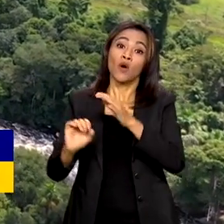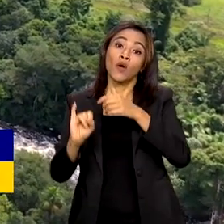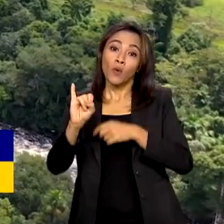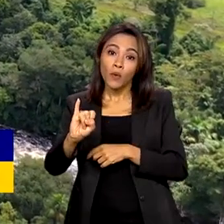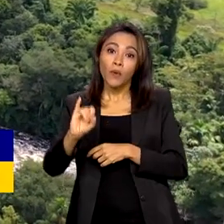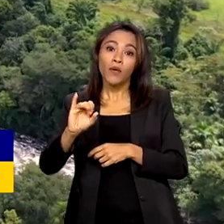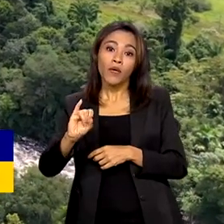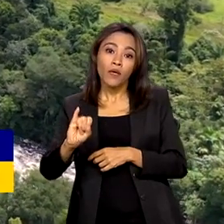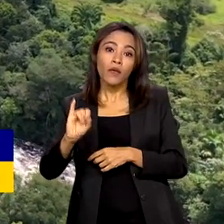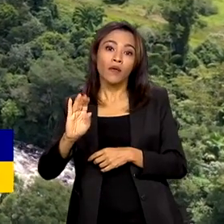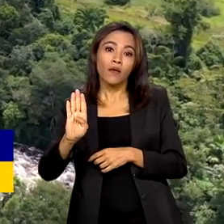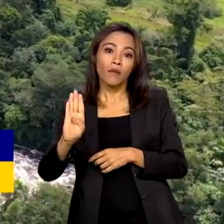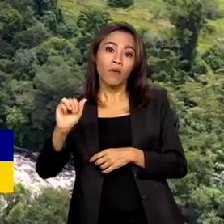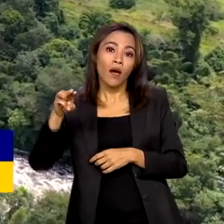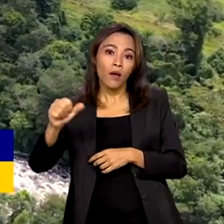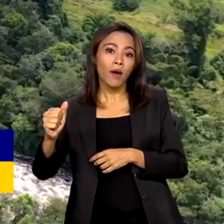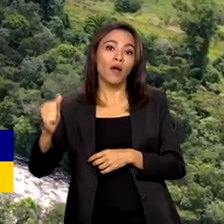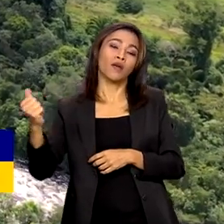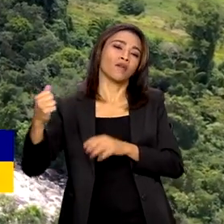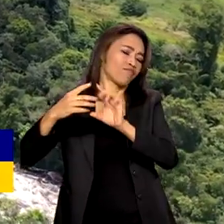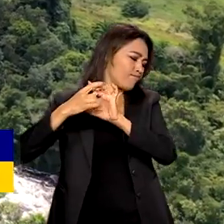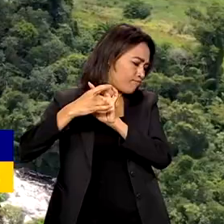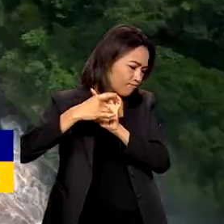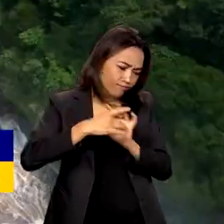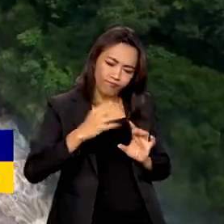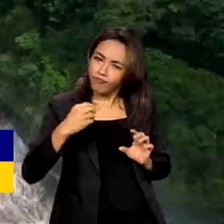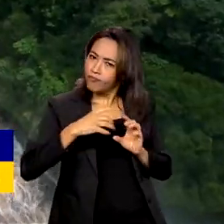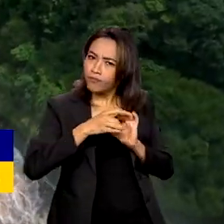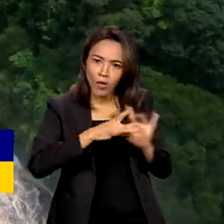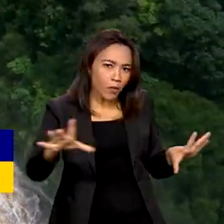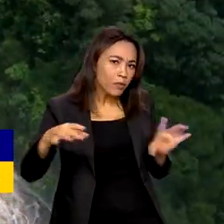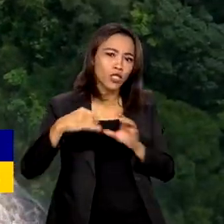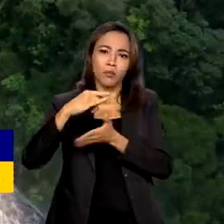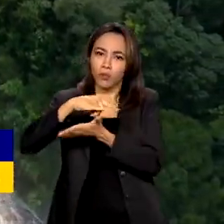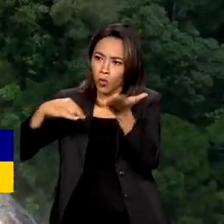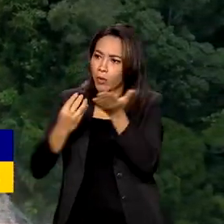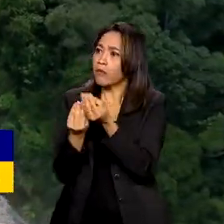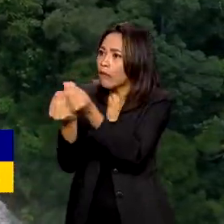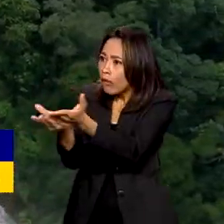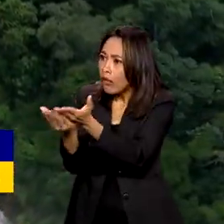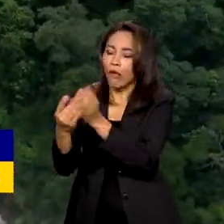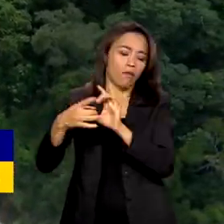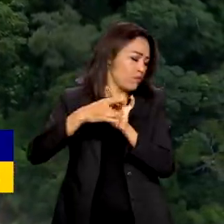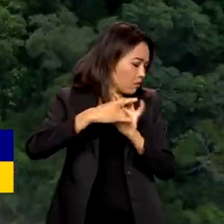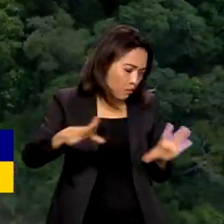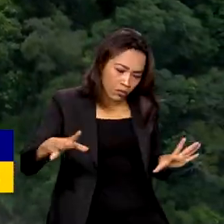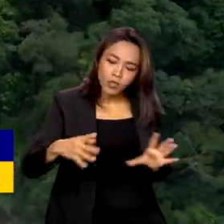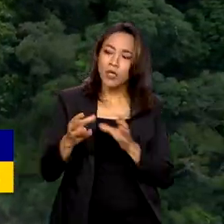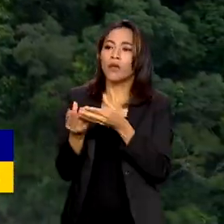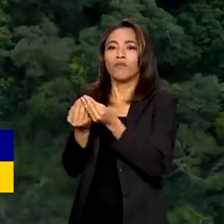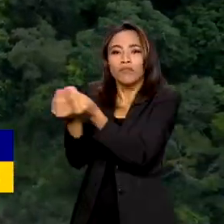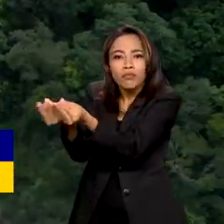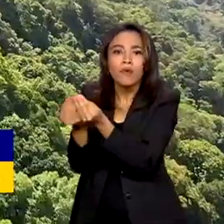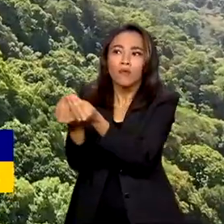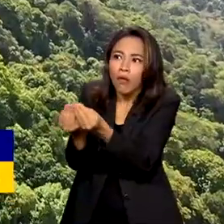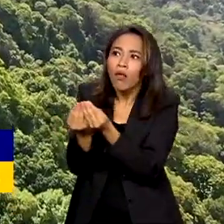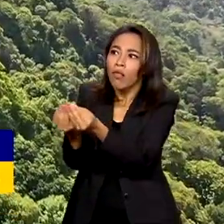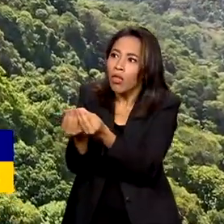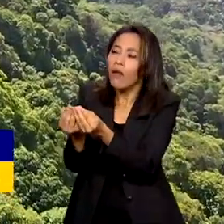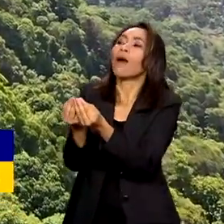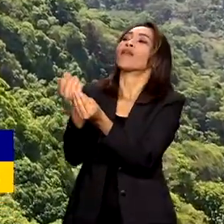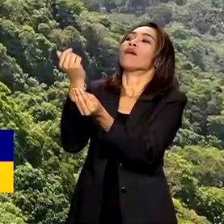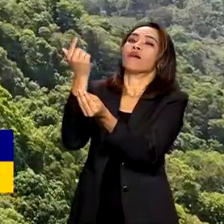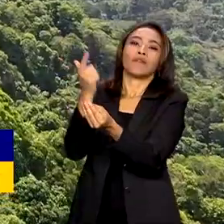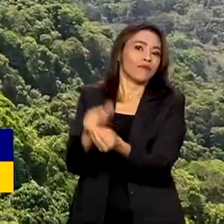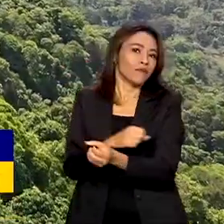negava, o empreendedor pedia. O Ibama negava, o empreendedor pedia. Até que chegou um momento que se chegou à conclusão de que não tinha condição. Em